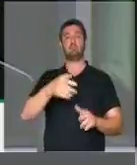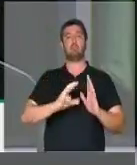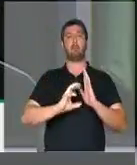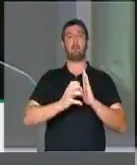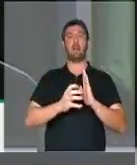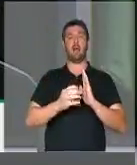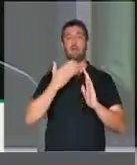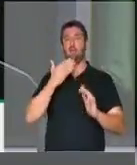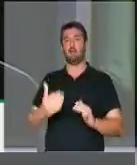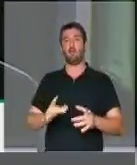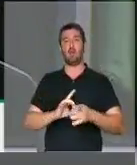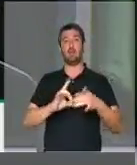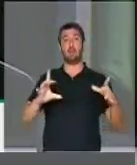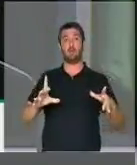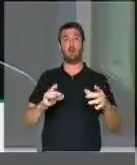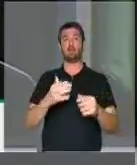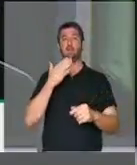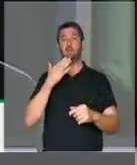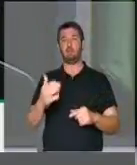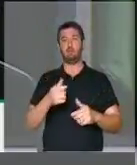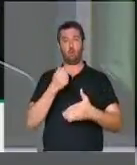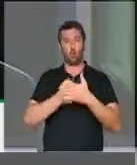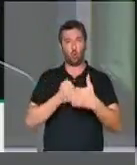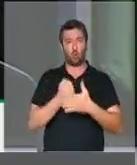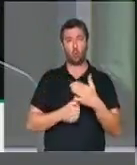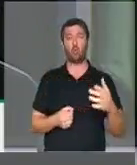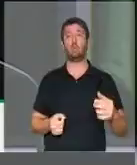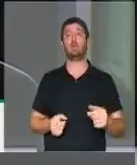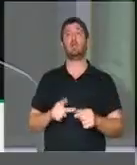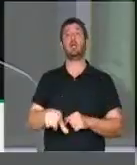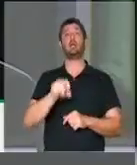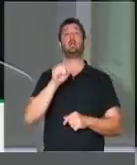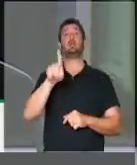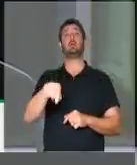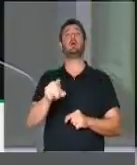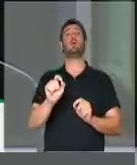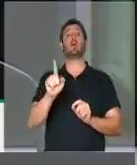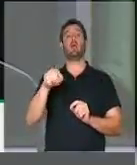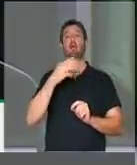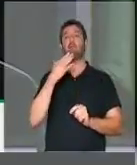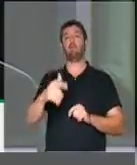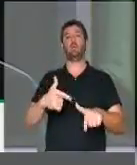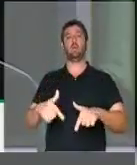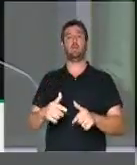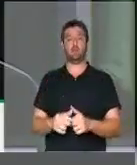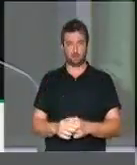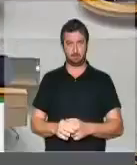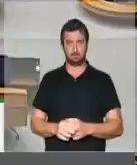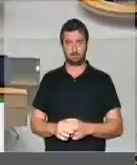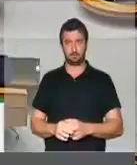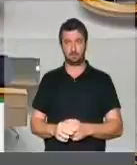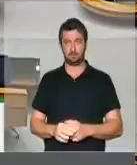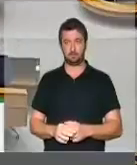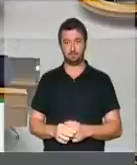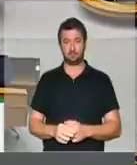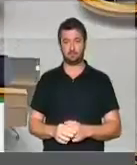partido democrático de luta e um partido cuja opção é pelo mundo do trabalho. Muito obrigado, novo deputado.